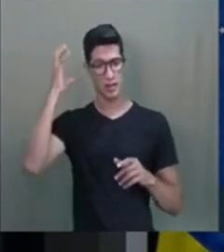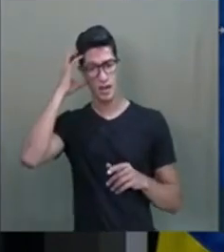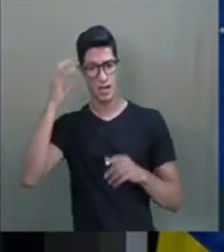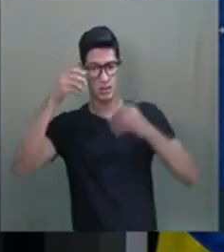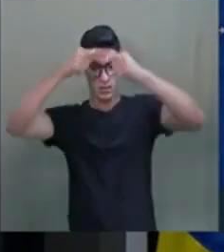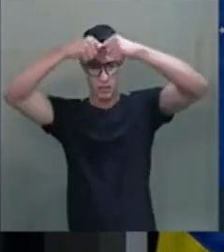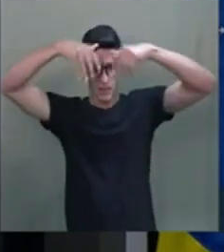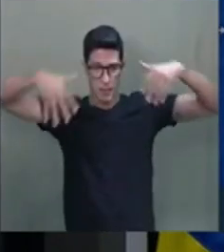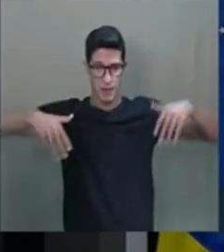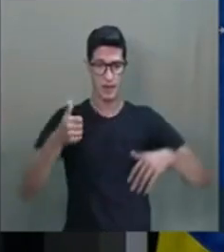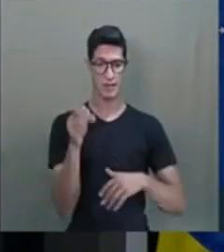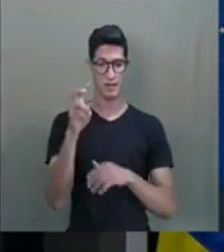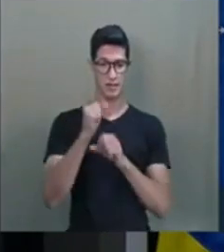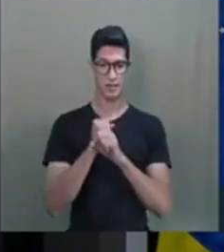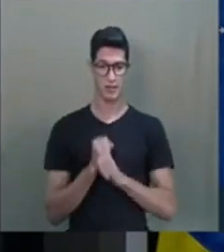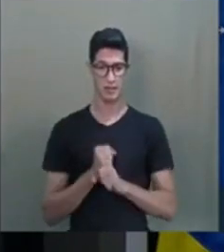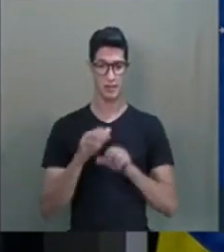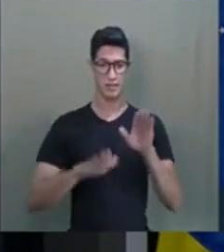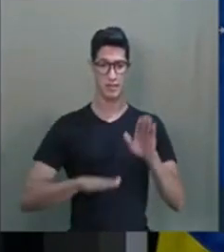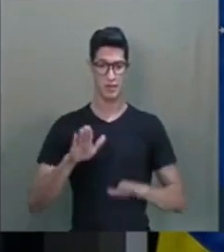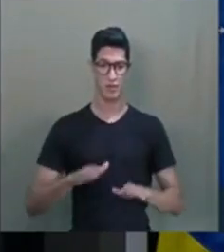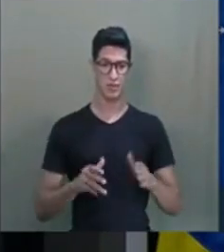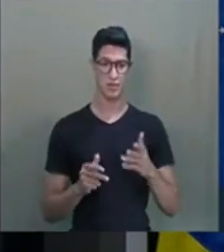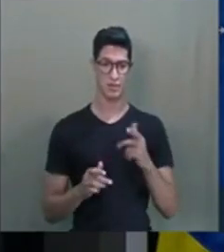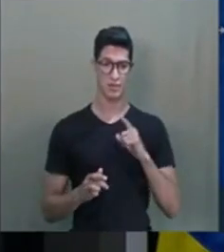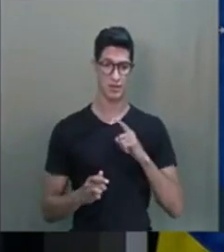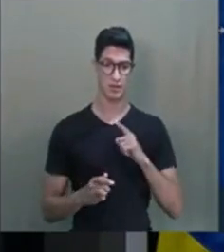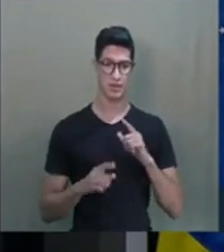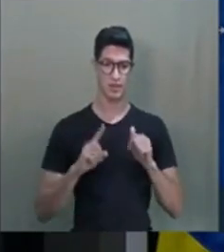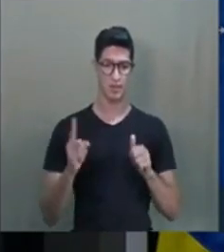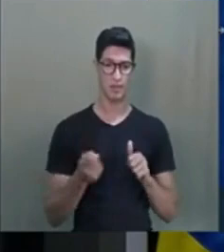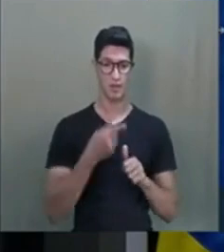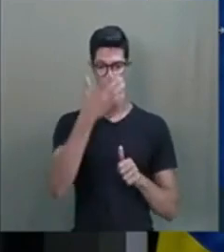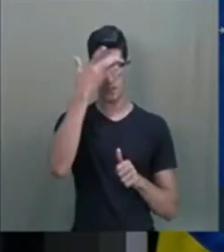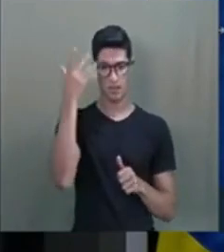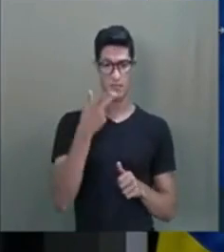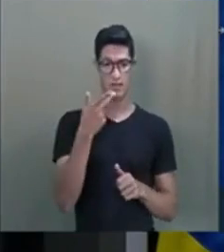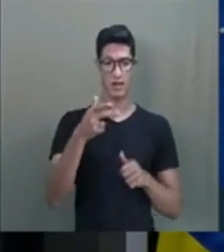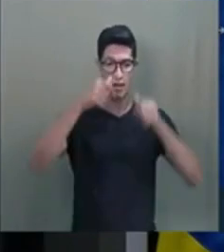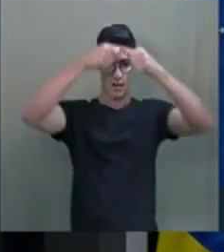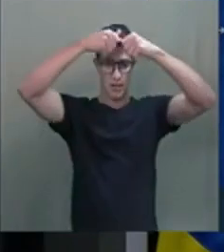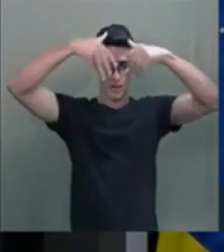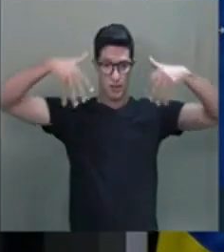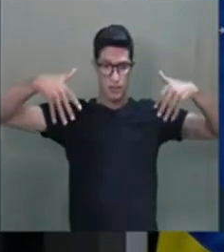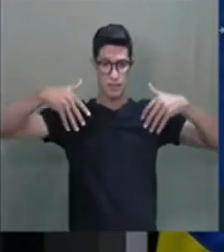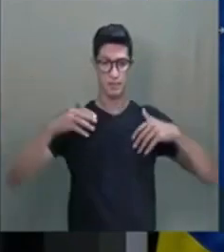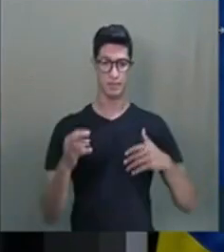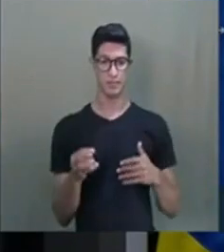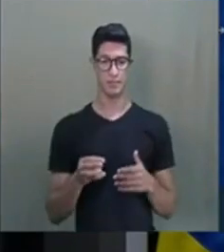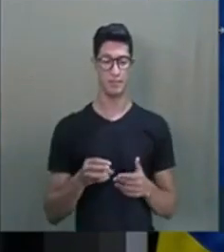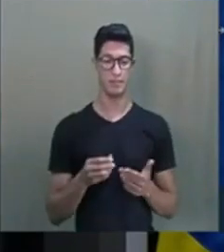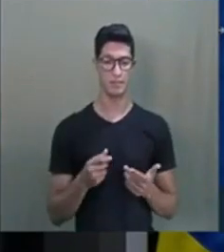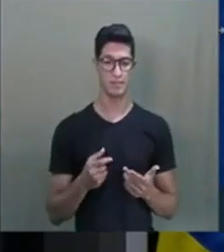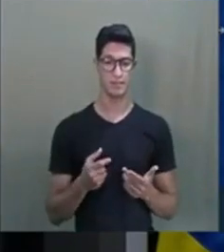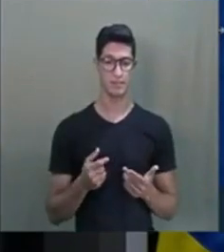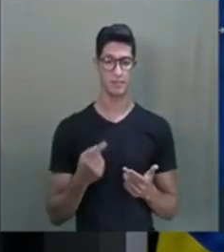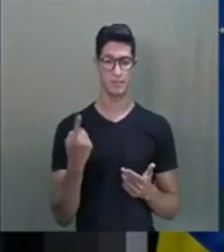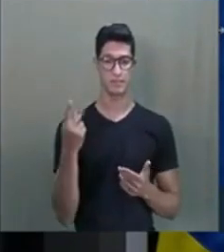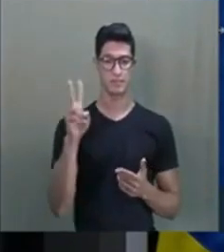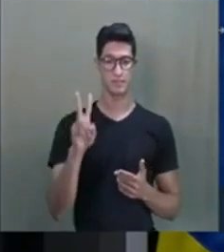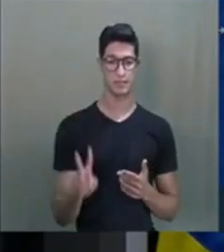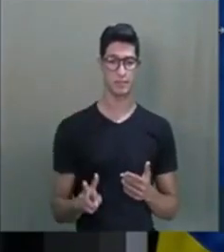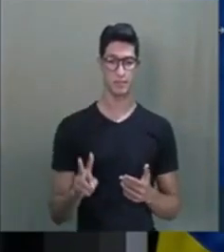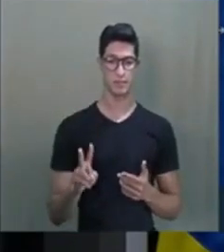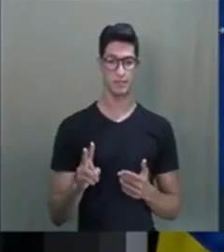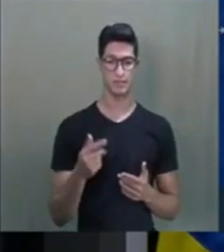constelação familiar há 15 anos, talvez, talvez, eu tenha sido a primeira pessoa a falar de constelação. E uma vez,